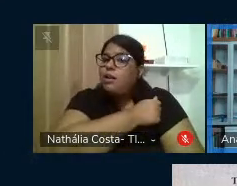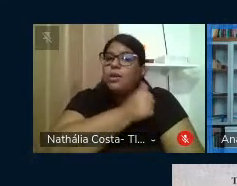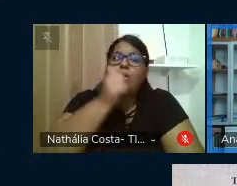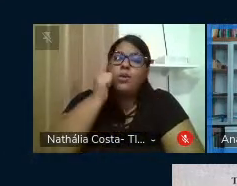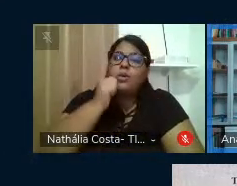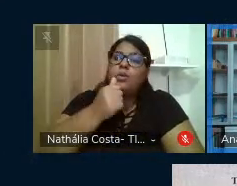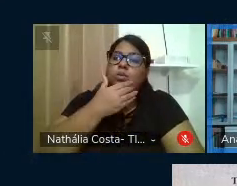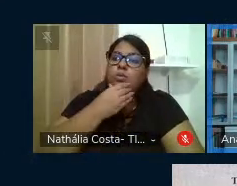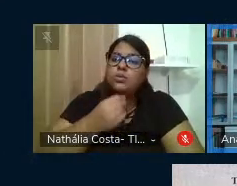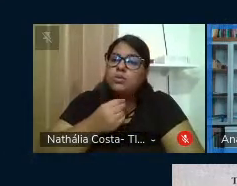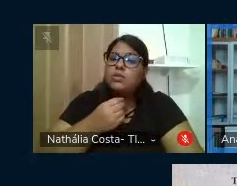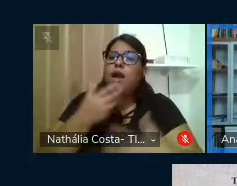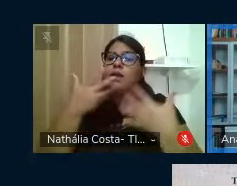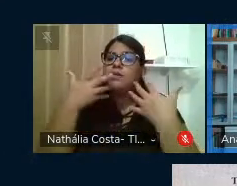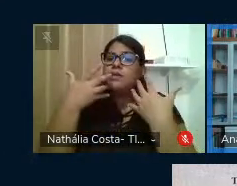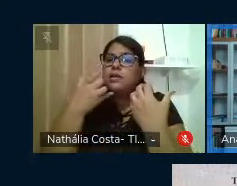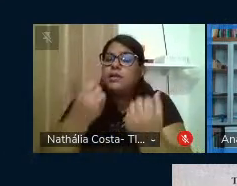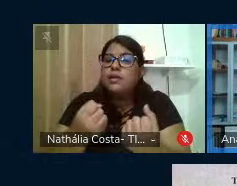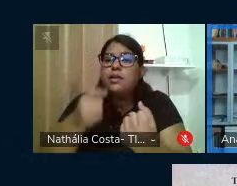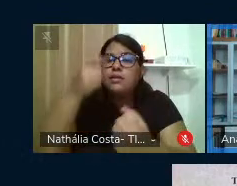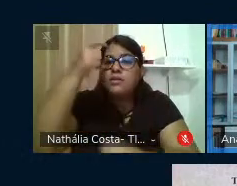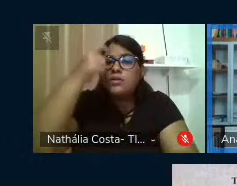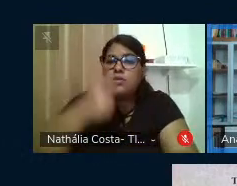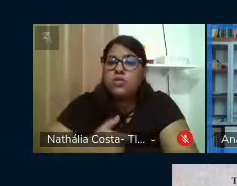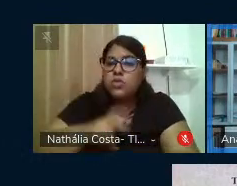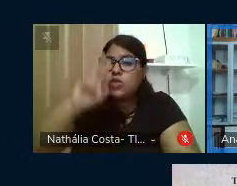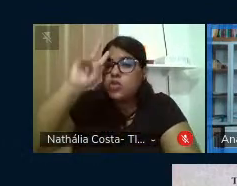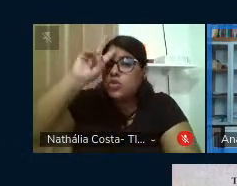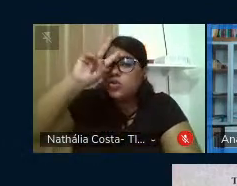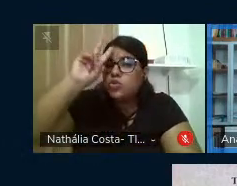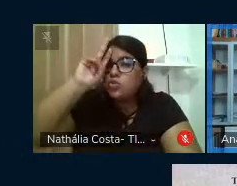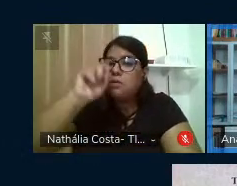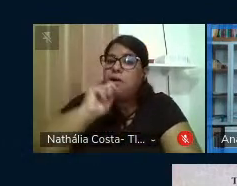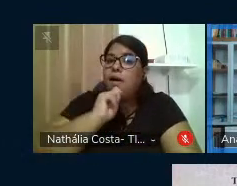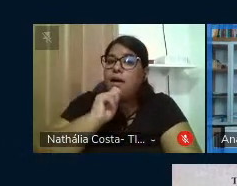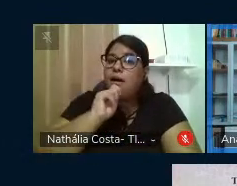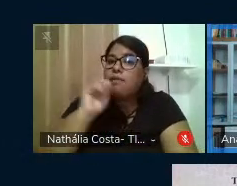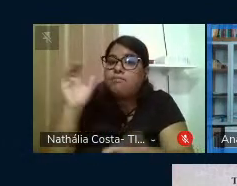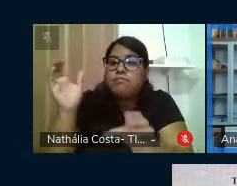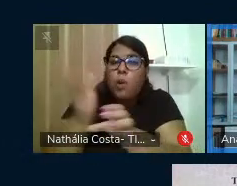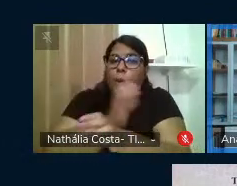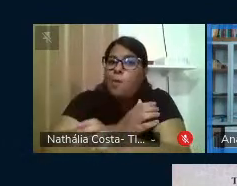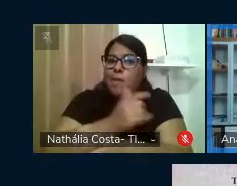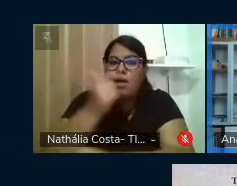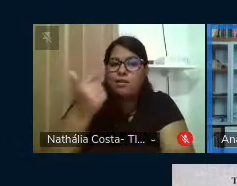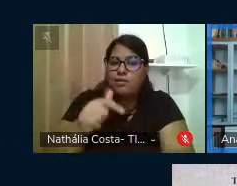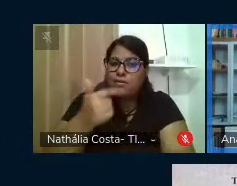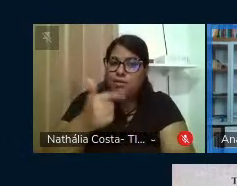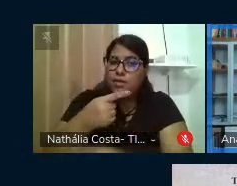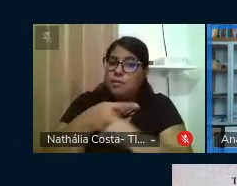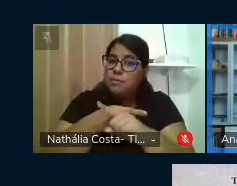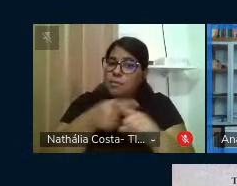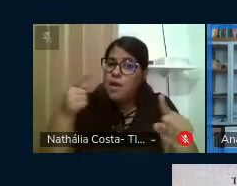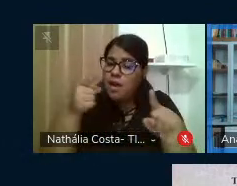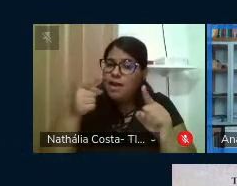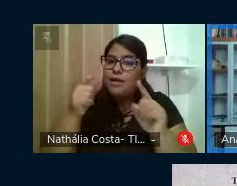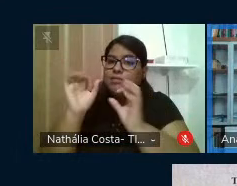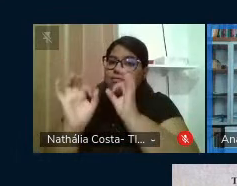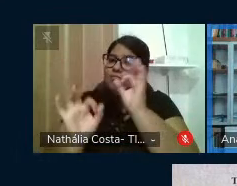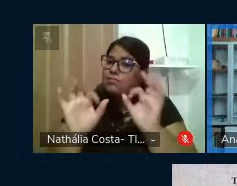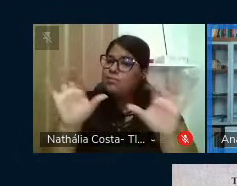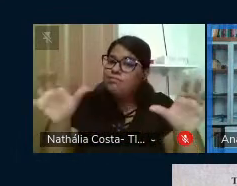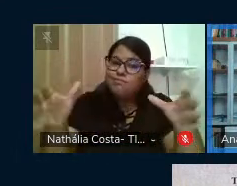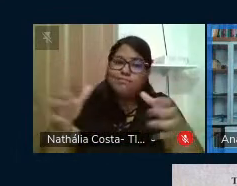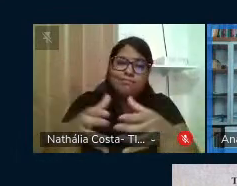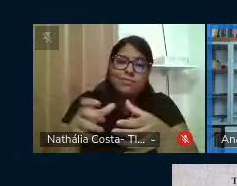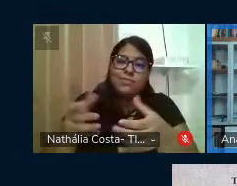assumindo a condição de sujeito histórico, inconcluso, incompleto, inacabado, mas que em comunhão, uns umas